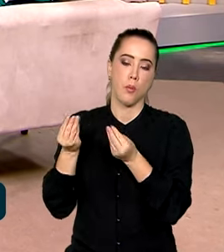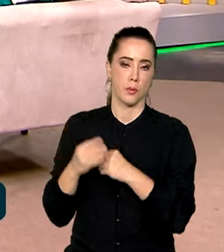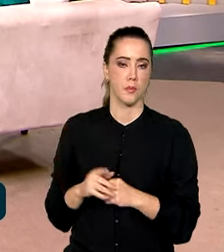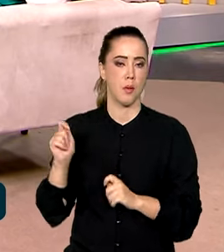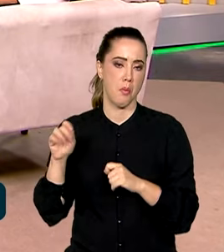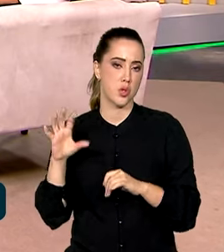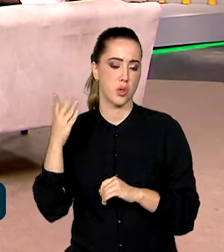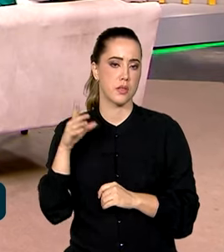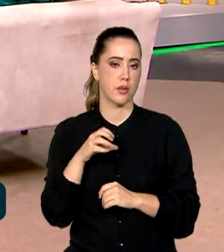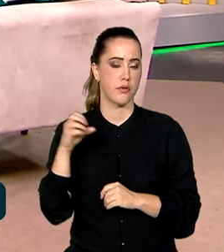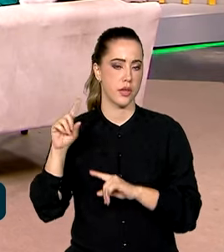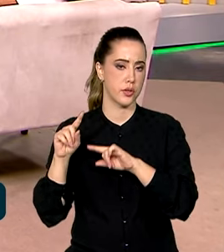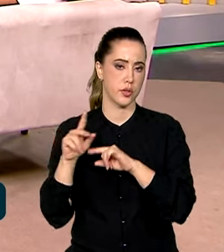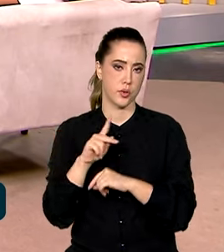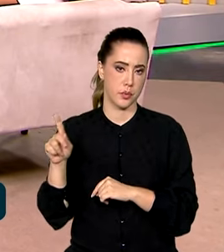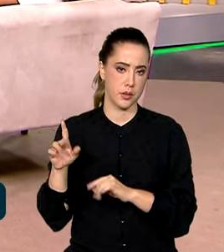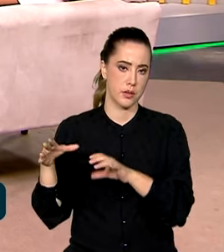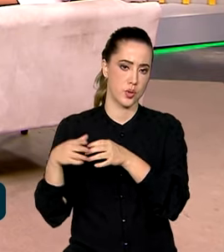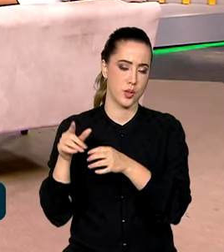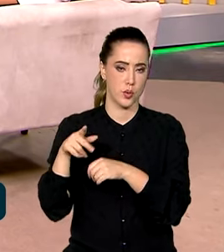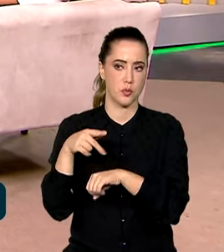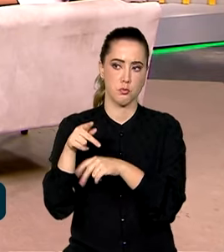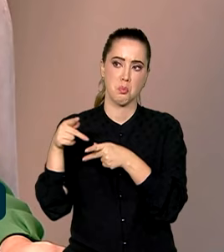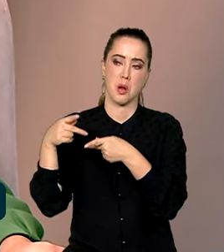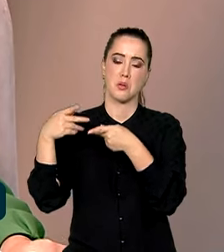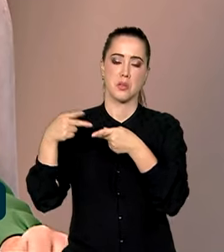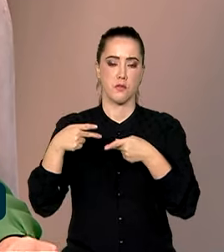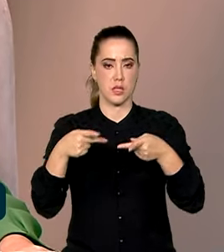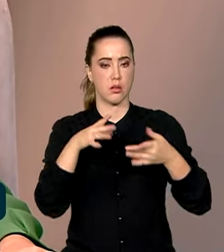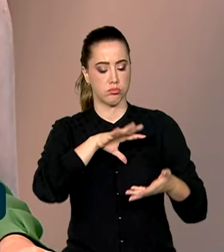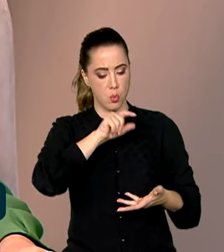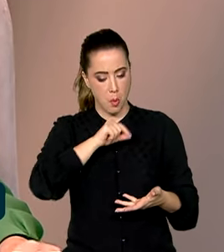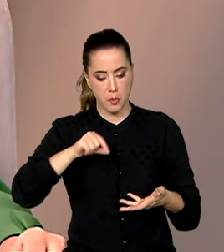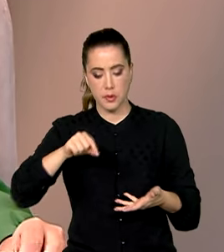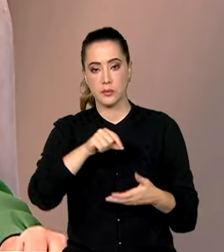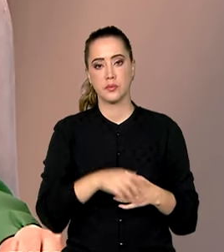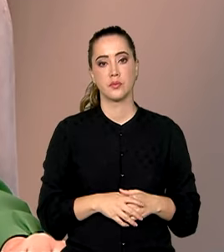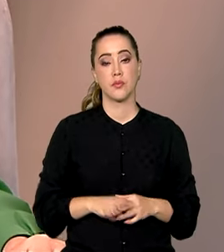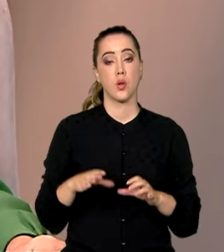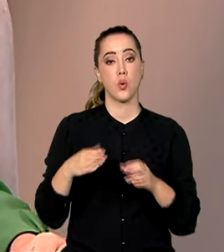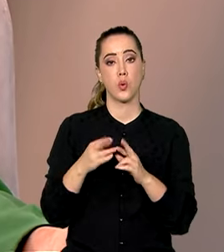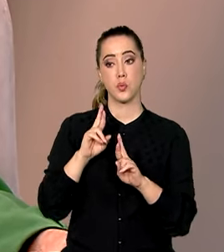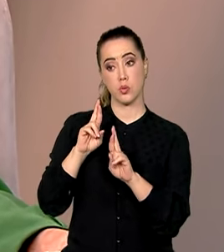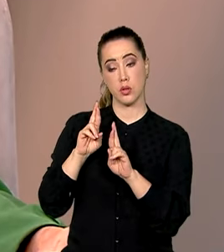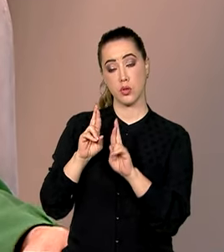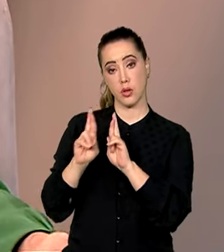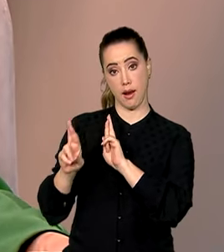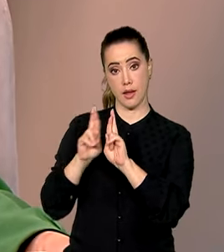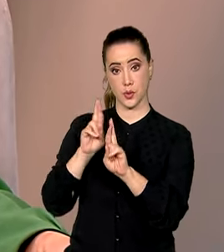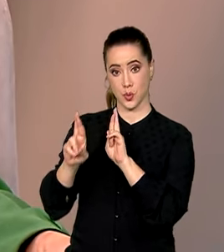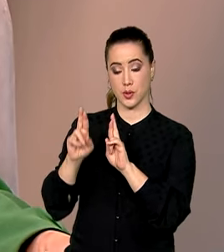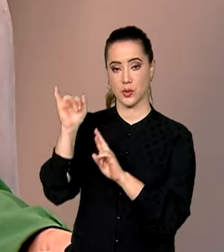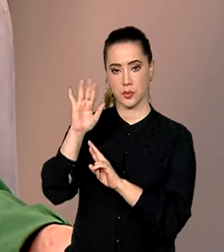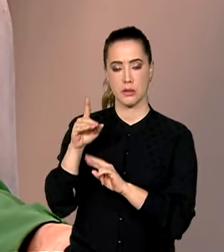com essas viagens do presidente da comitiva a esses países? Olha, a diplomacia presidencial é um componente muito importante da